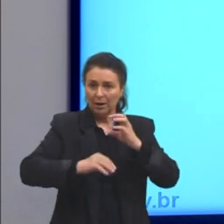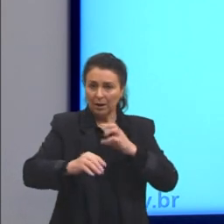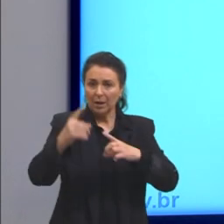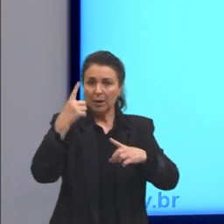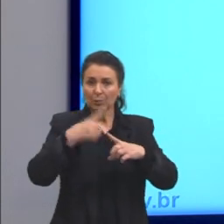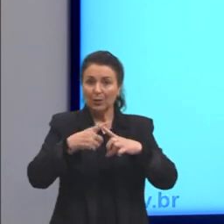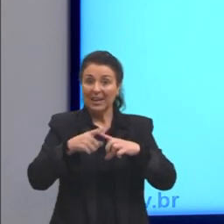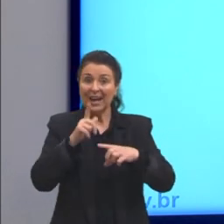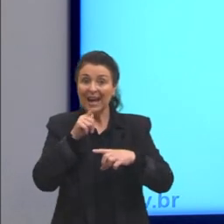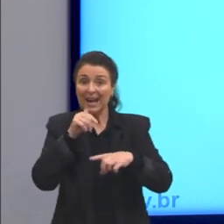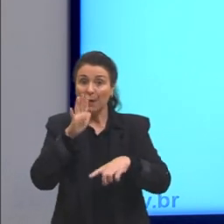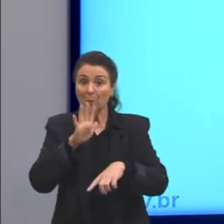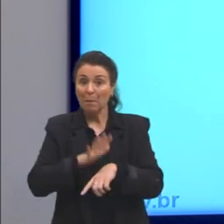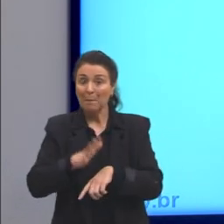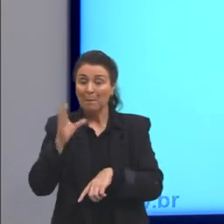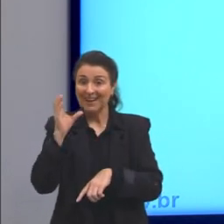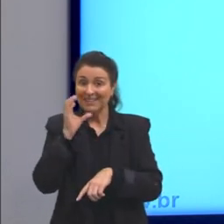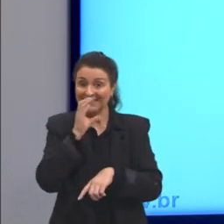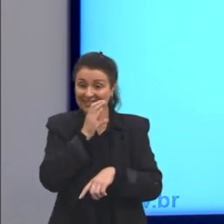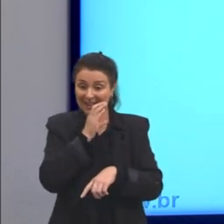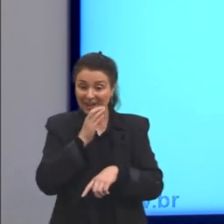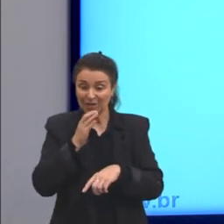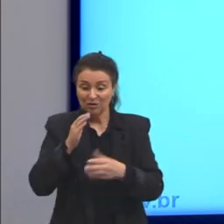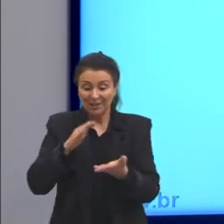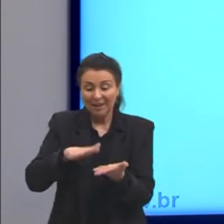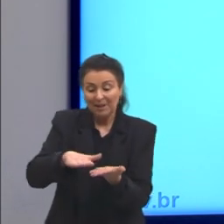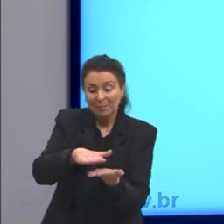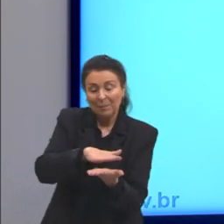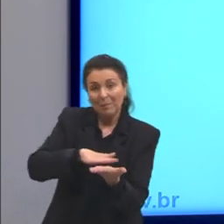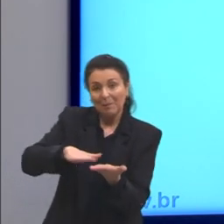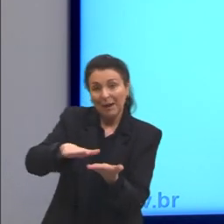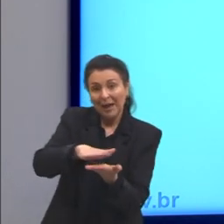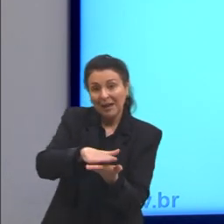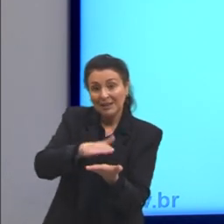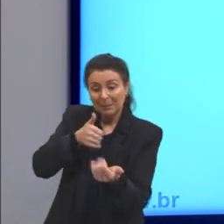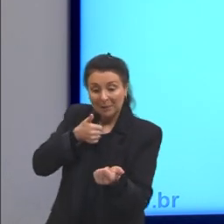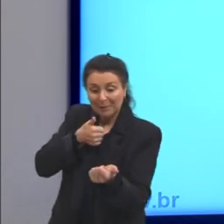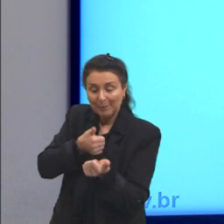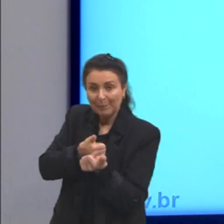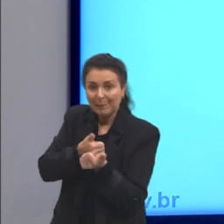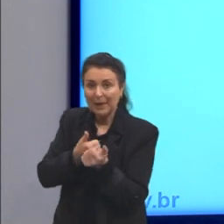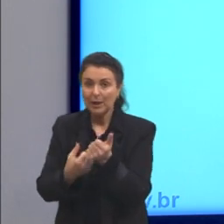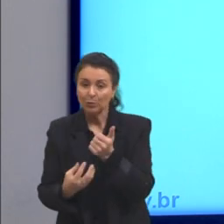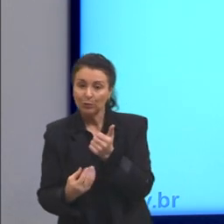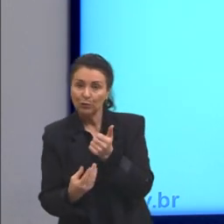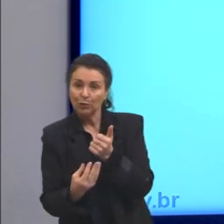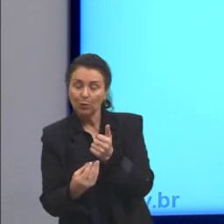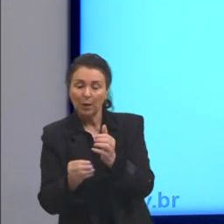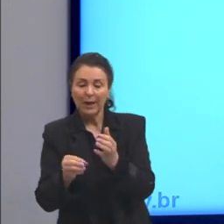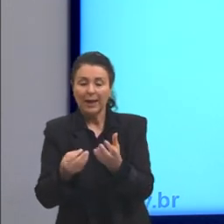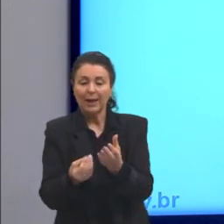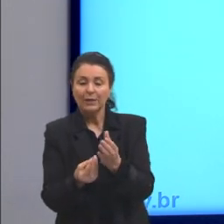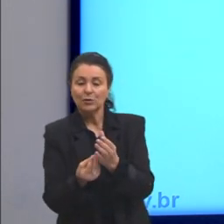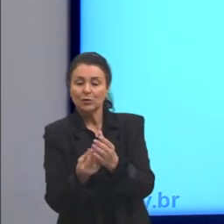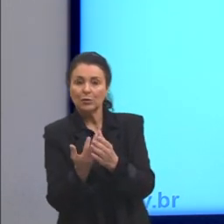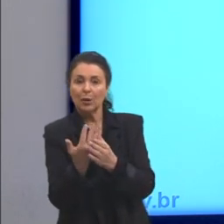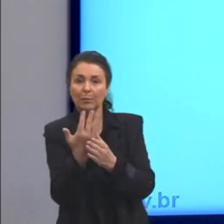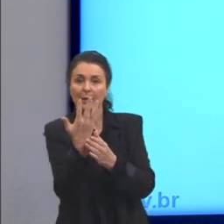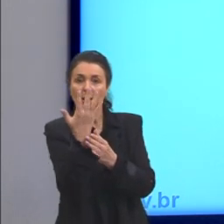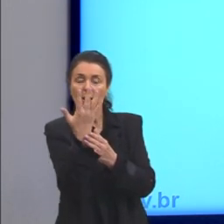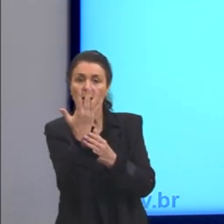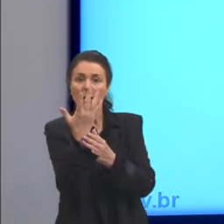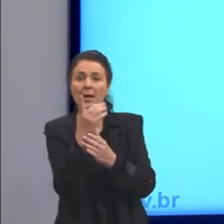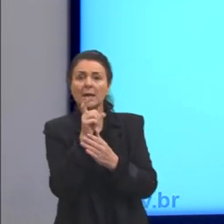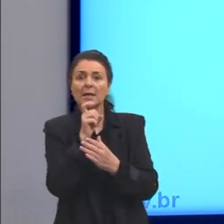ficando mais quente, que está aqui embaixo, justamente porque ela está mais próxima do fogo, ela vai subir e a água fria